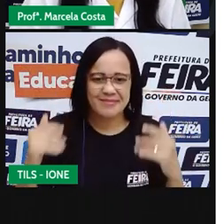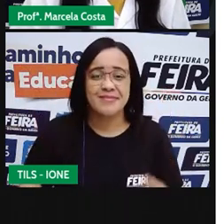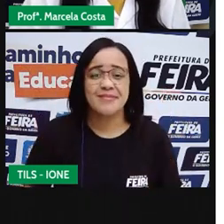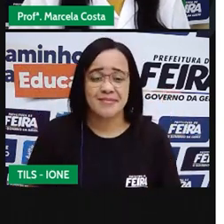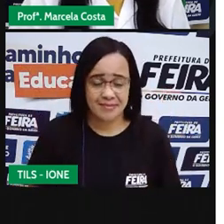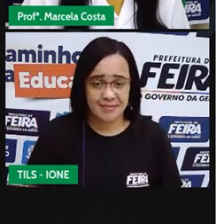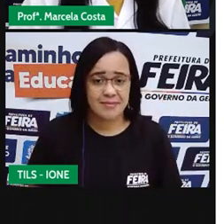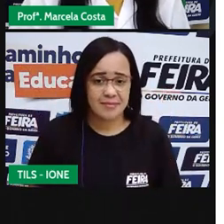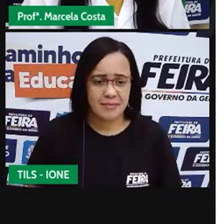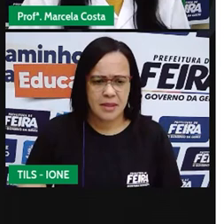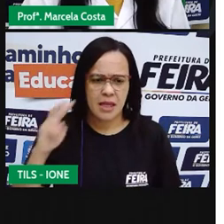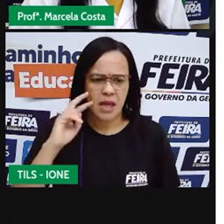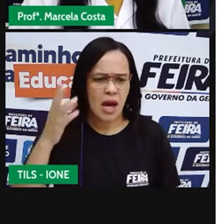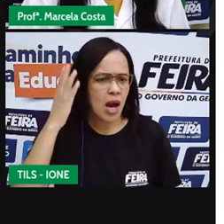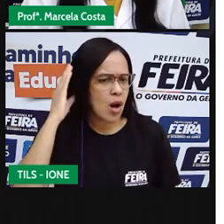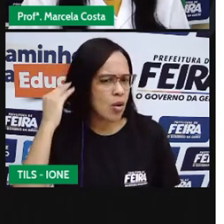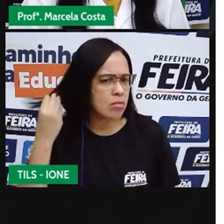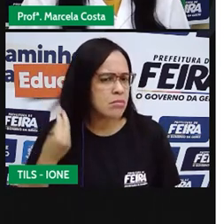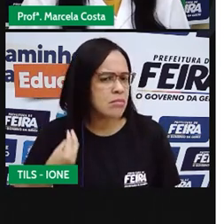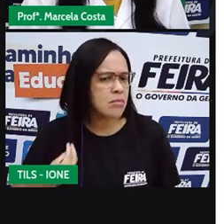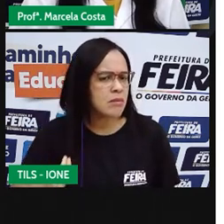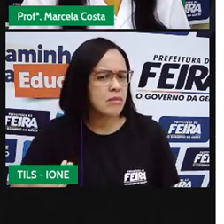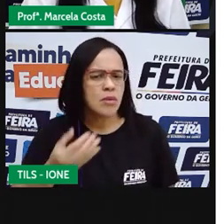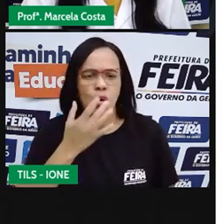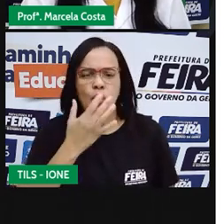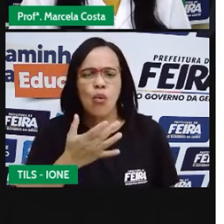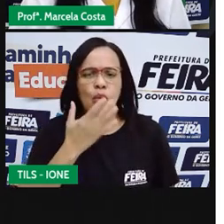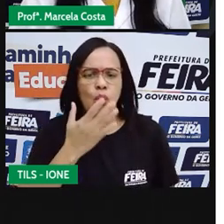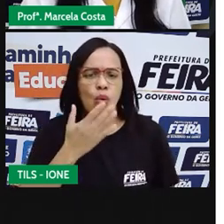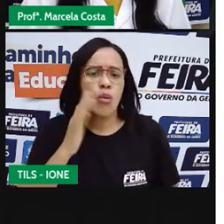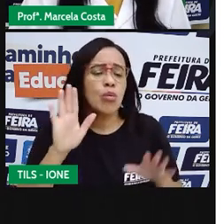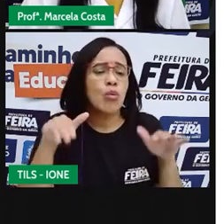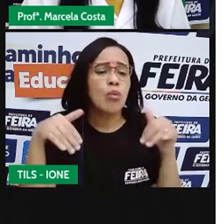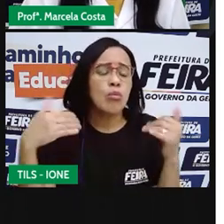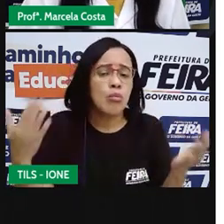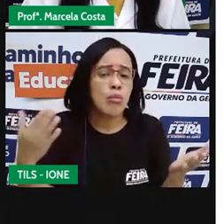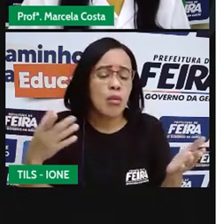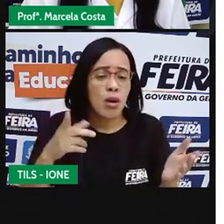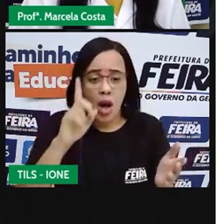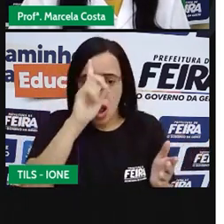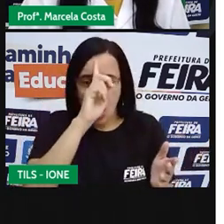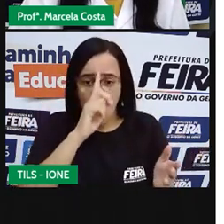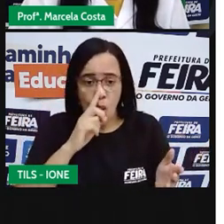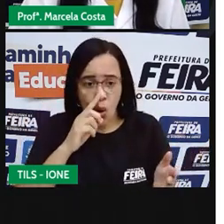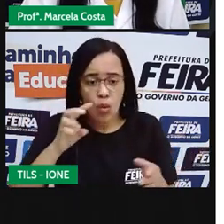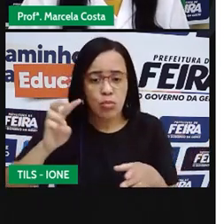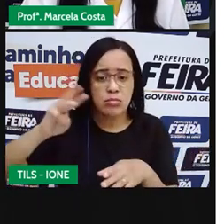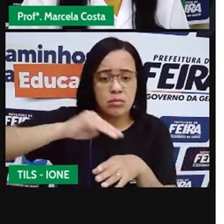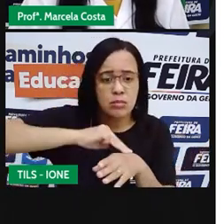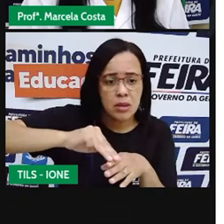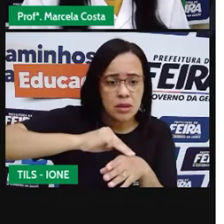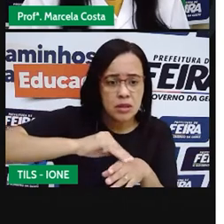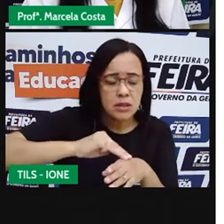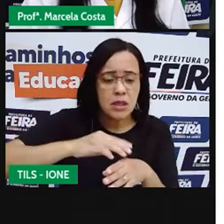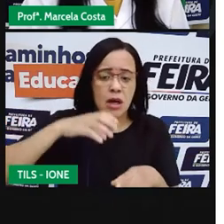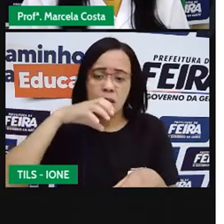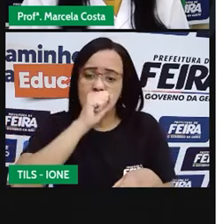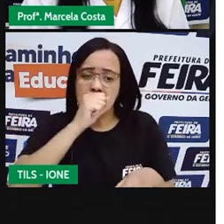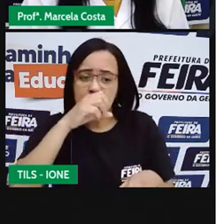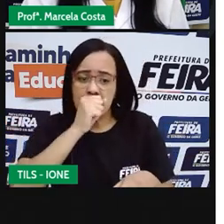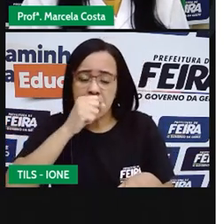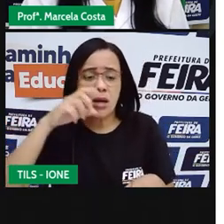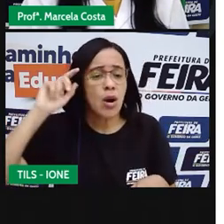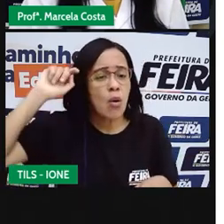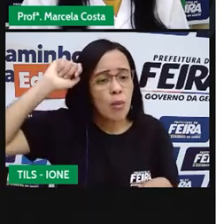E a cor de cabelo dessa outra pessoa? É um cabelo loiro, castanho, ruivo ou preto?